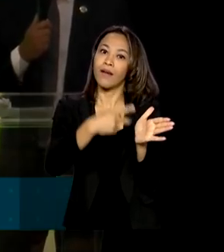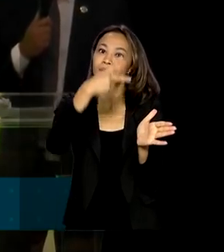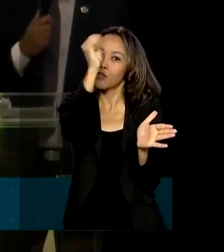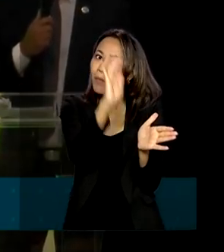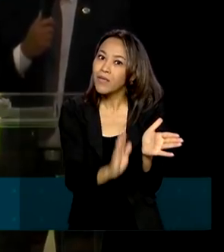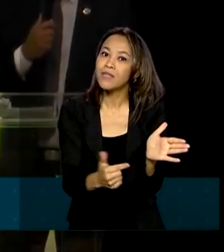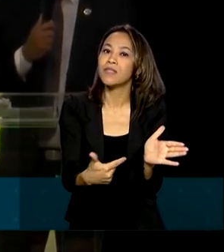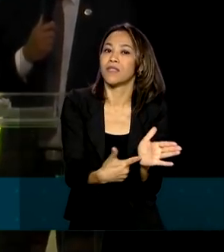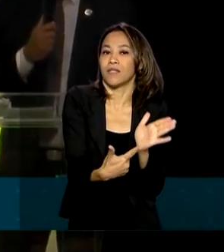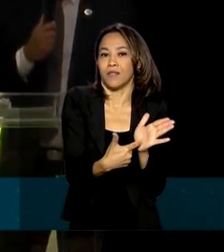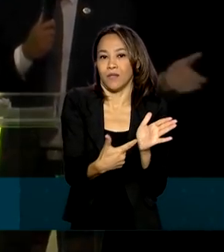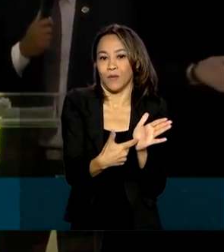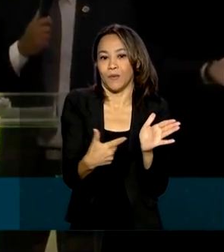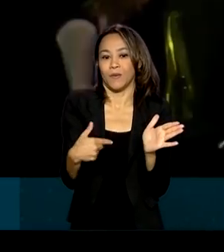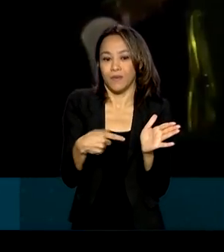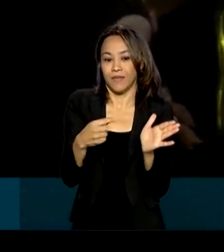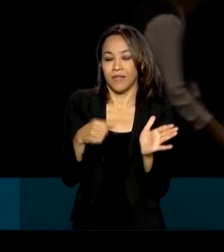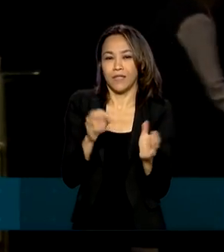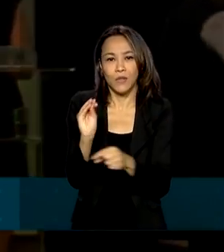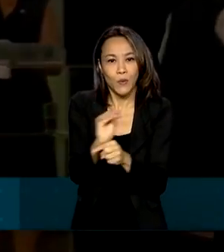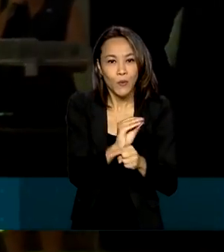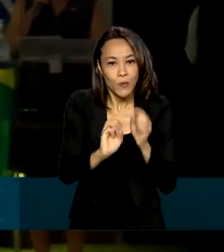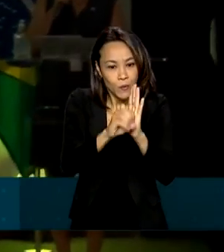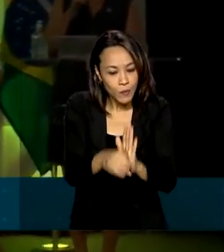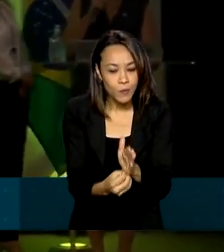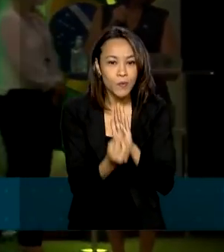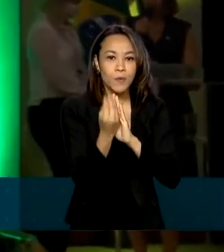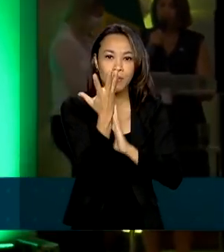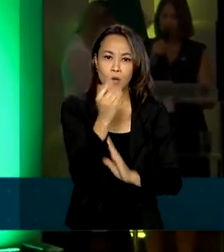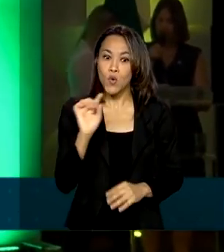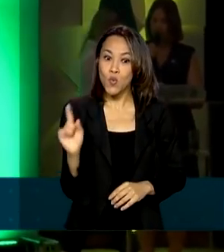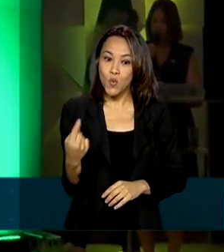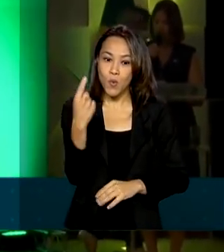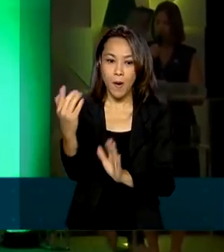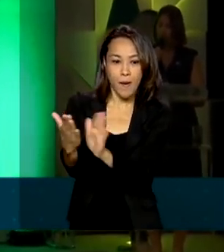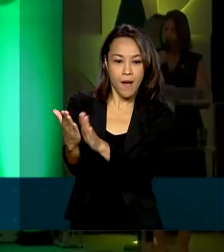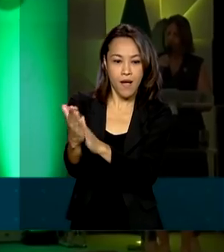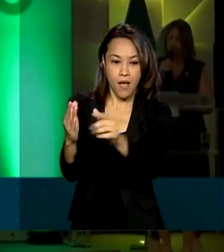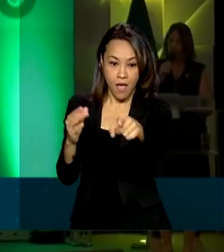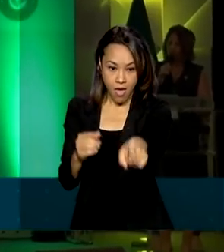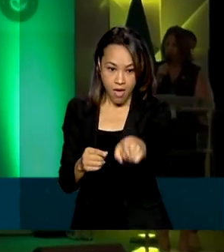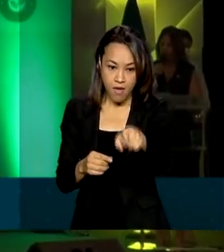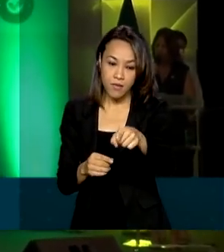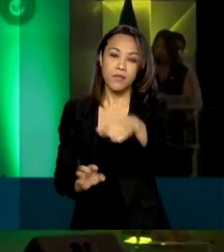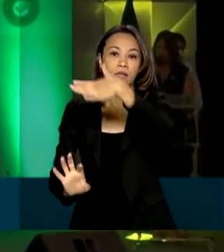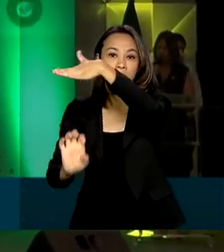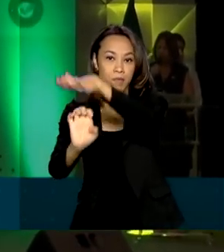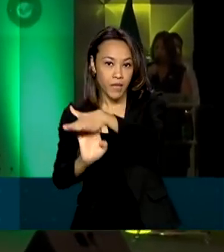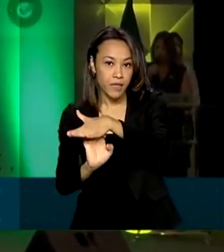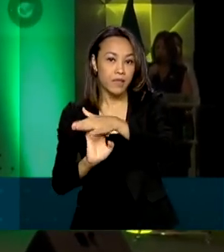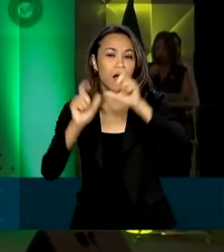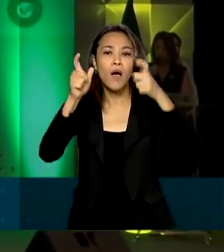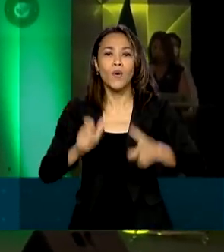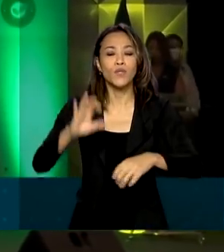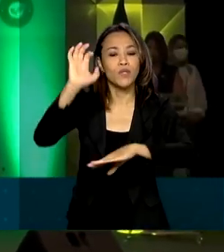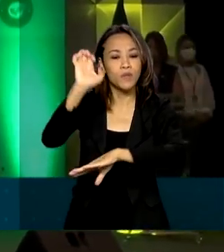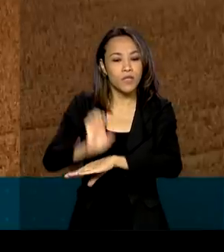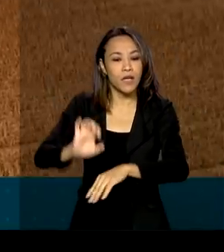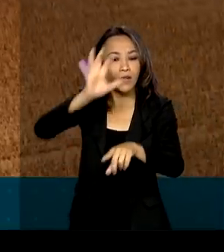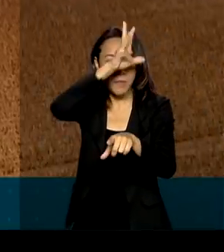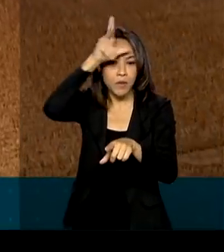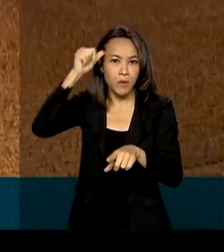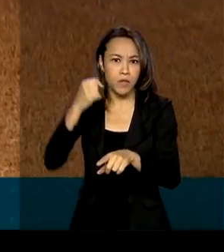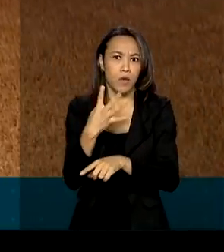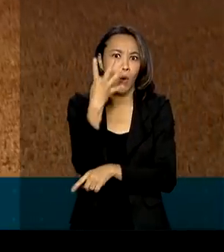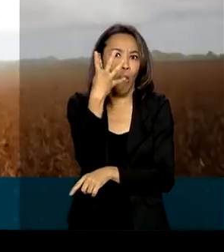O Brasil tem que ser associado a isso. Uma das premiadas foi essa empresa do Mato Grosso, no mercado há 40 anos,